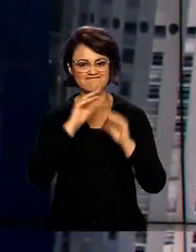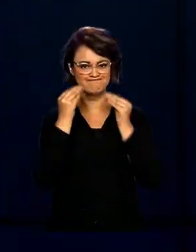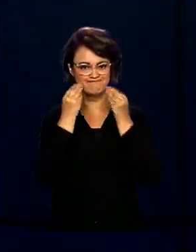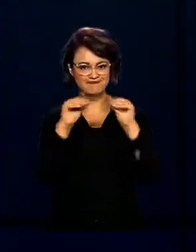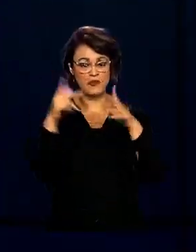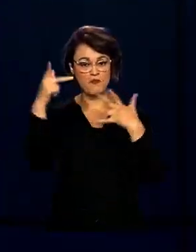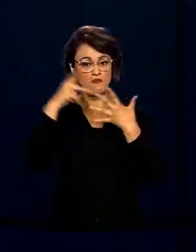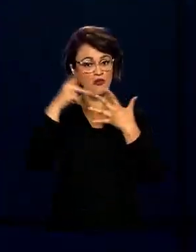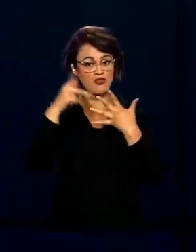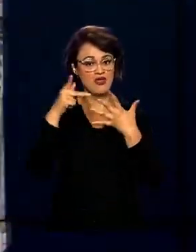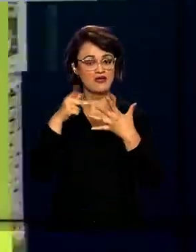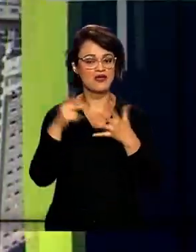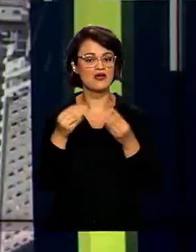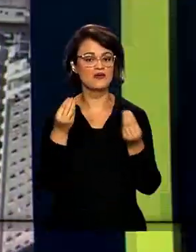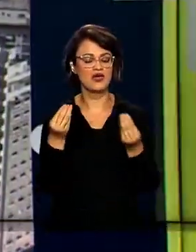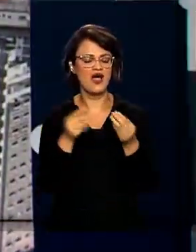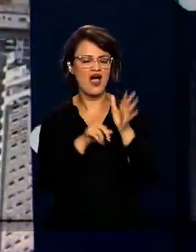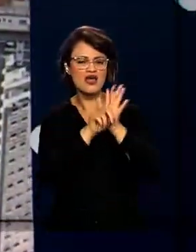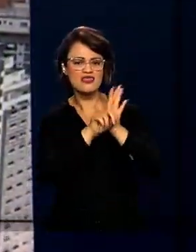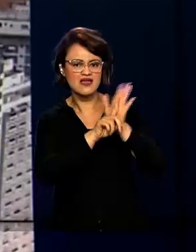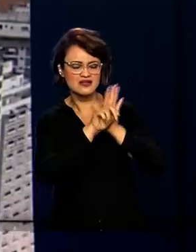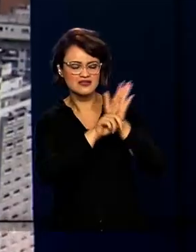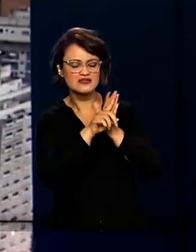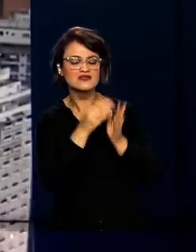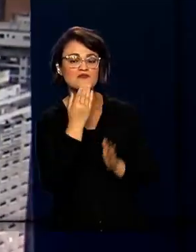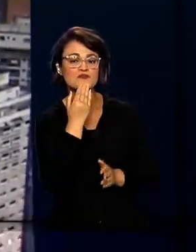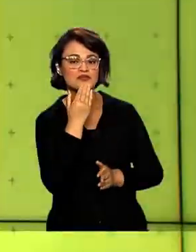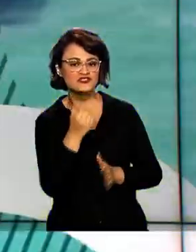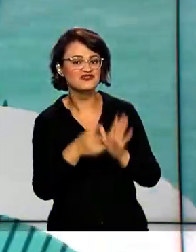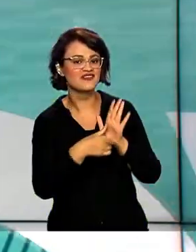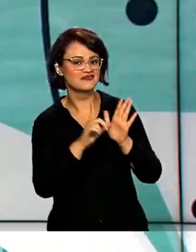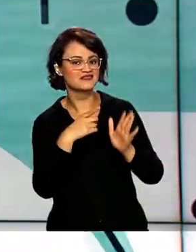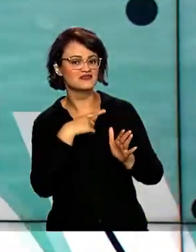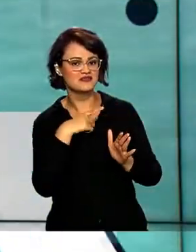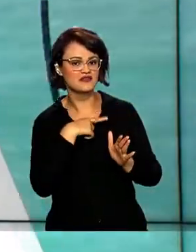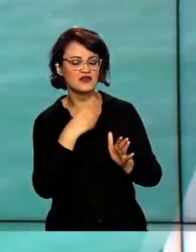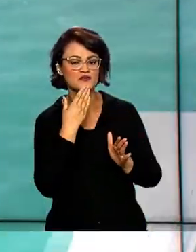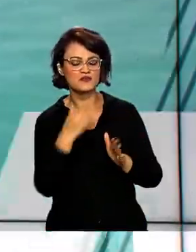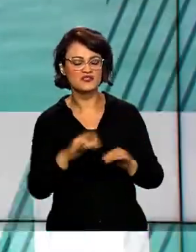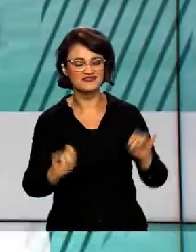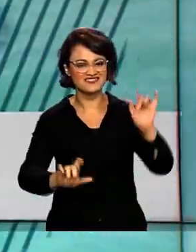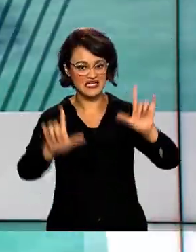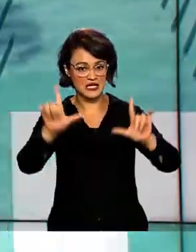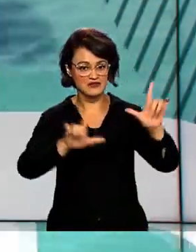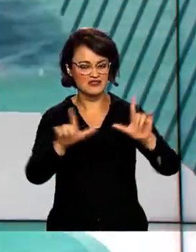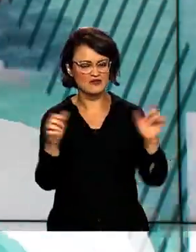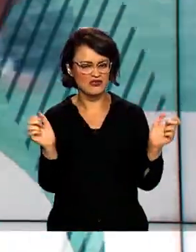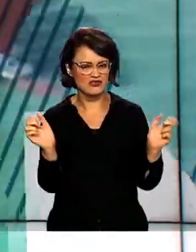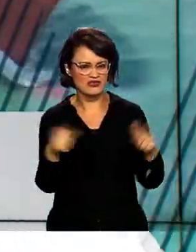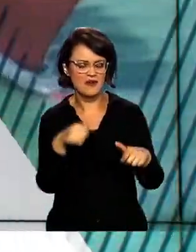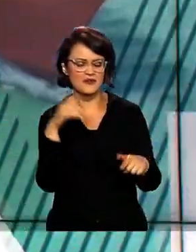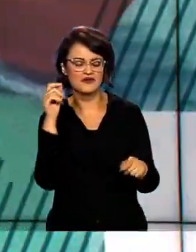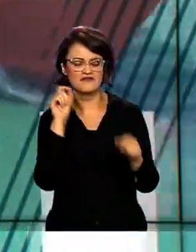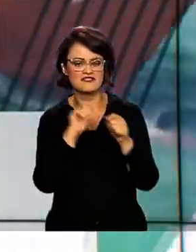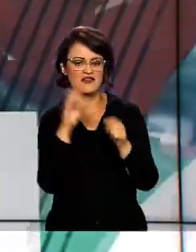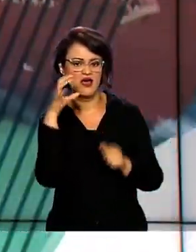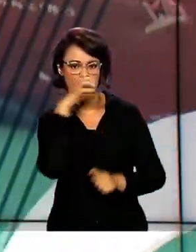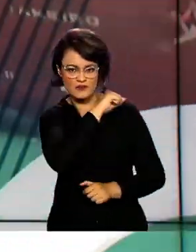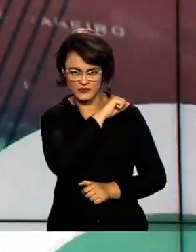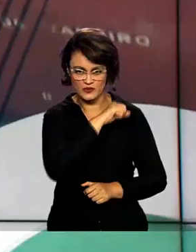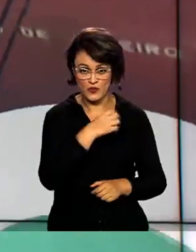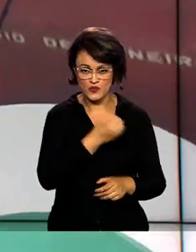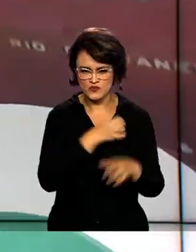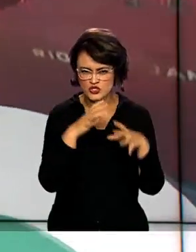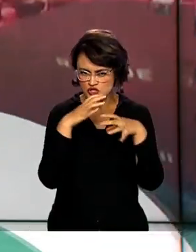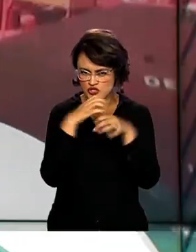portaria que torna a análise de um pedido de retransmissão de um canal de TV muito mais rápida. O número